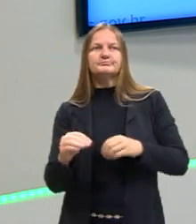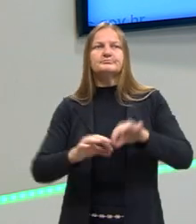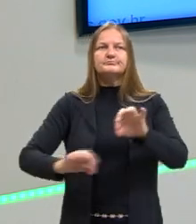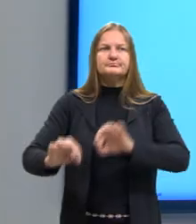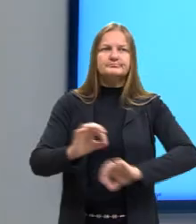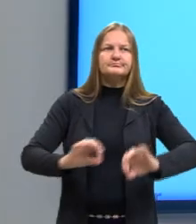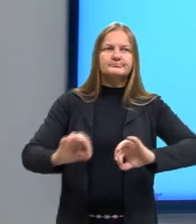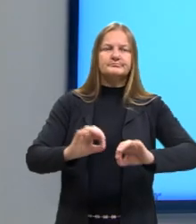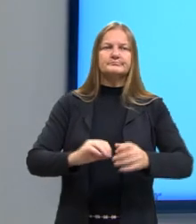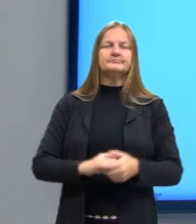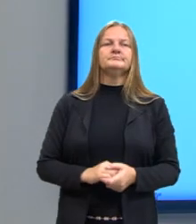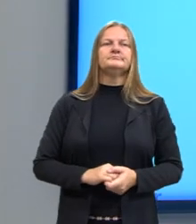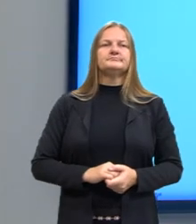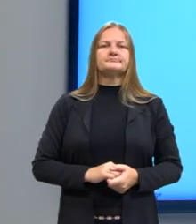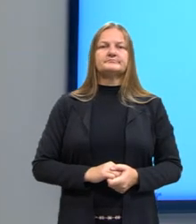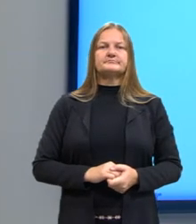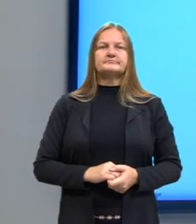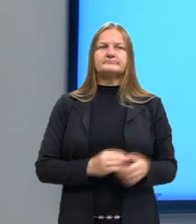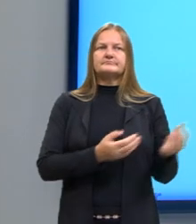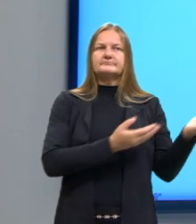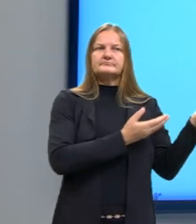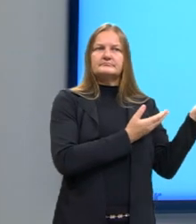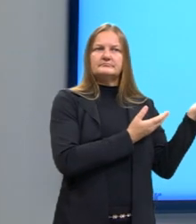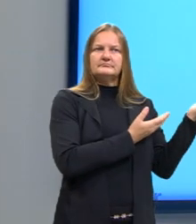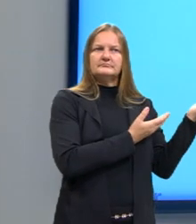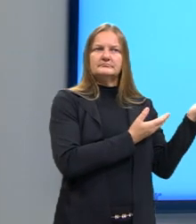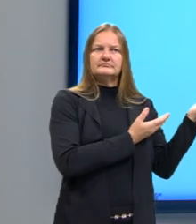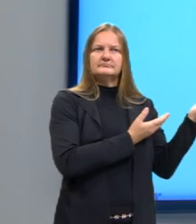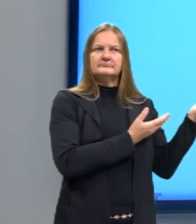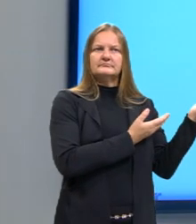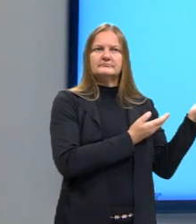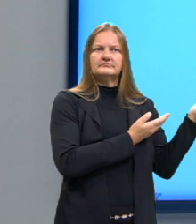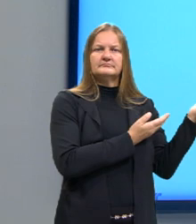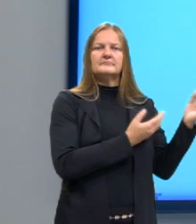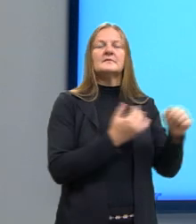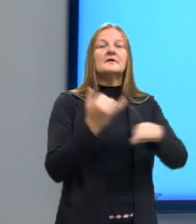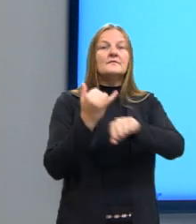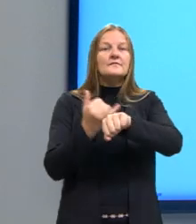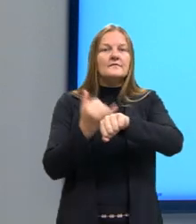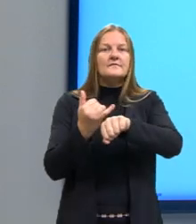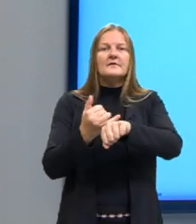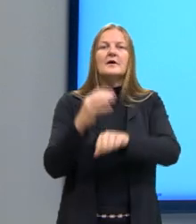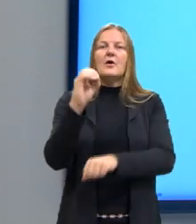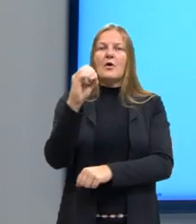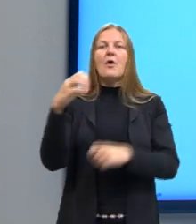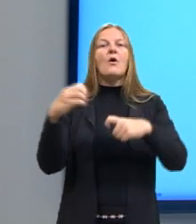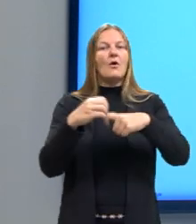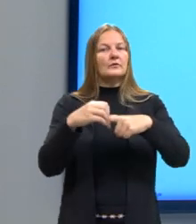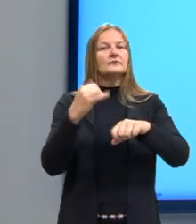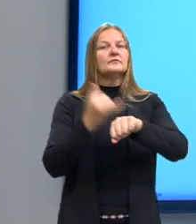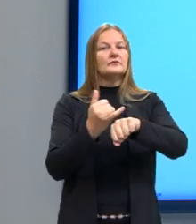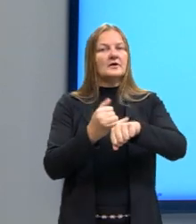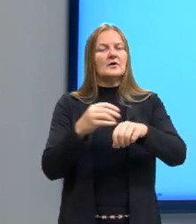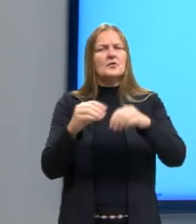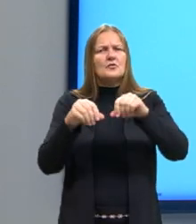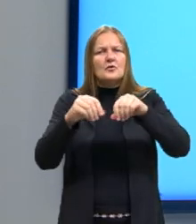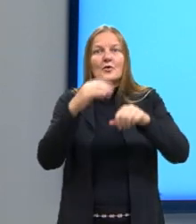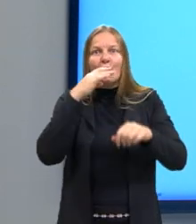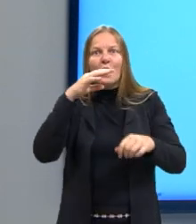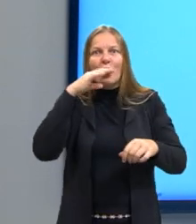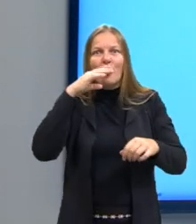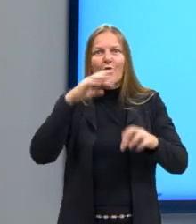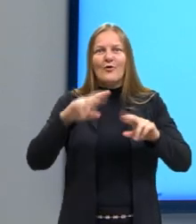como o óxido de cálcio. O óxido de ferro 3 é utilizado na fabricação de pigmentos, ele tem uma